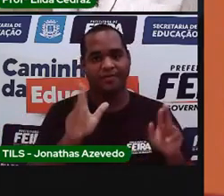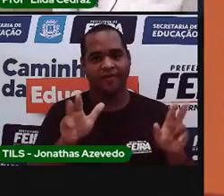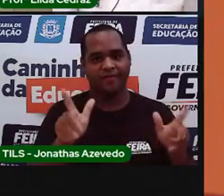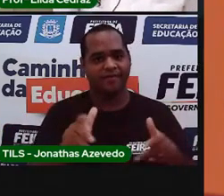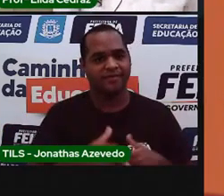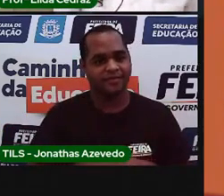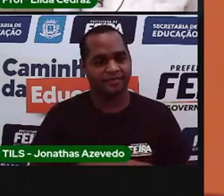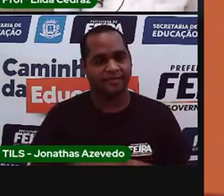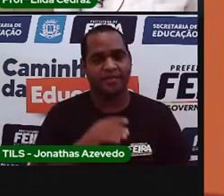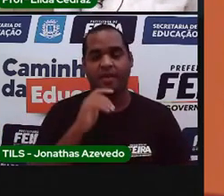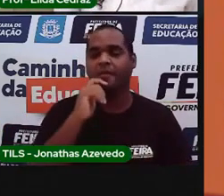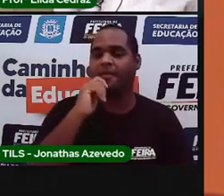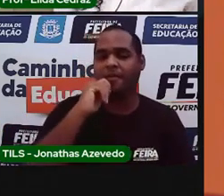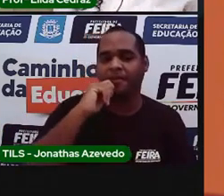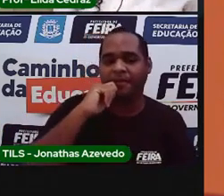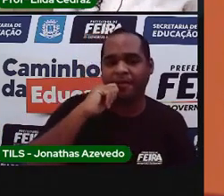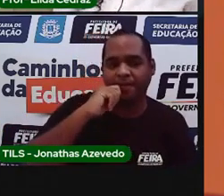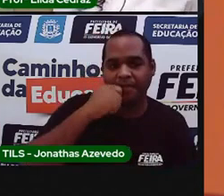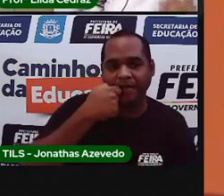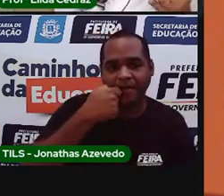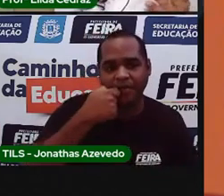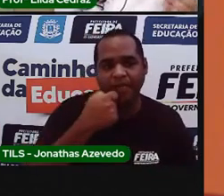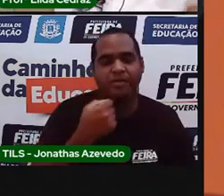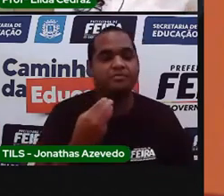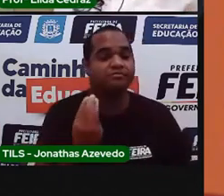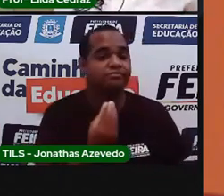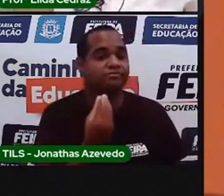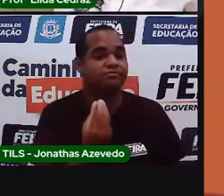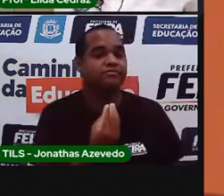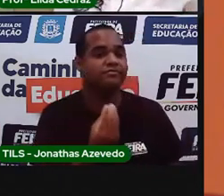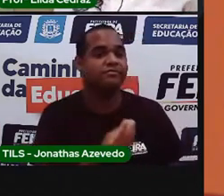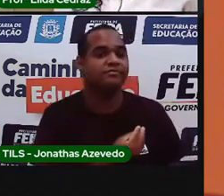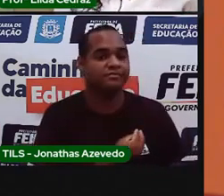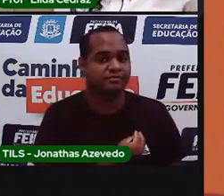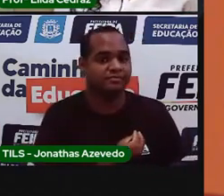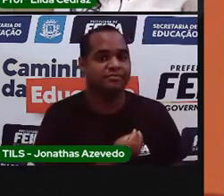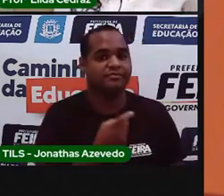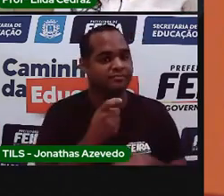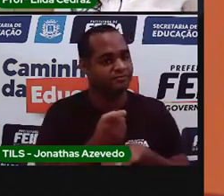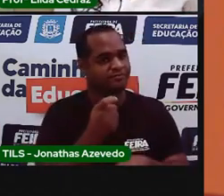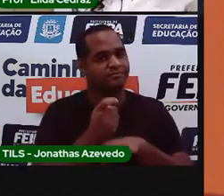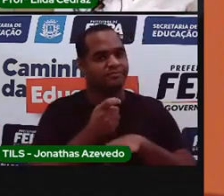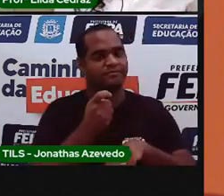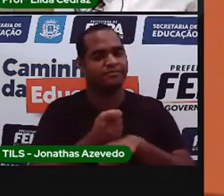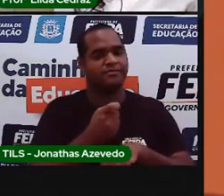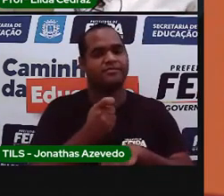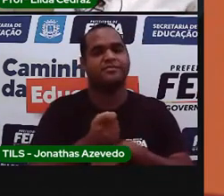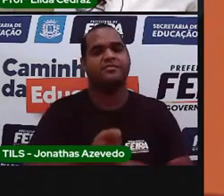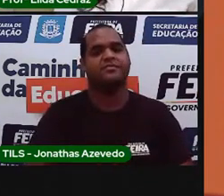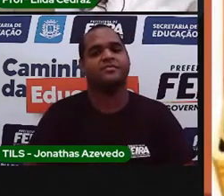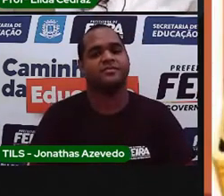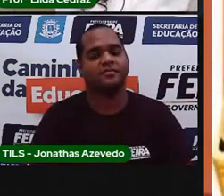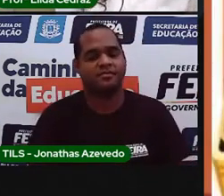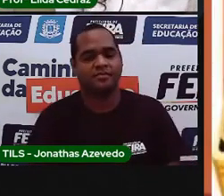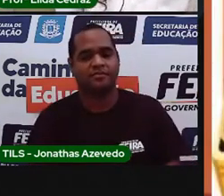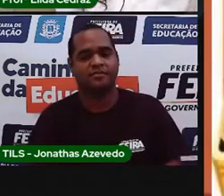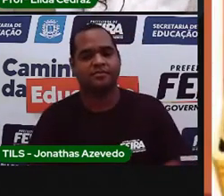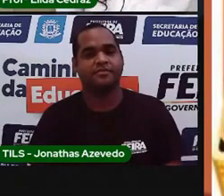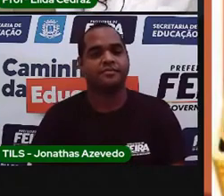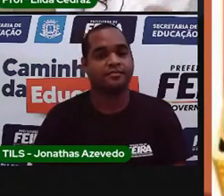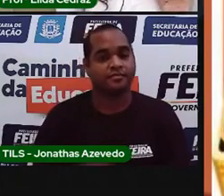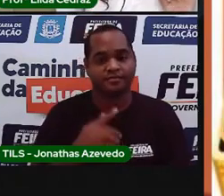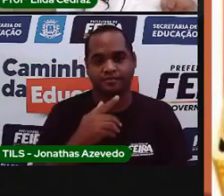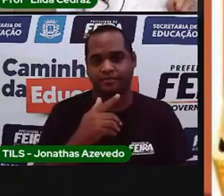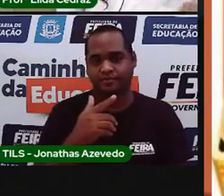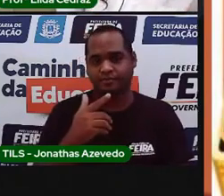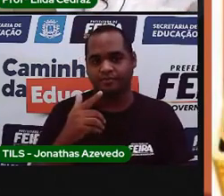de pães. E os pães estão no estado sólido. Nós